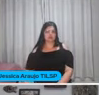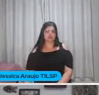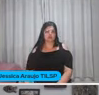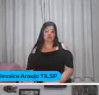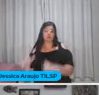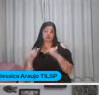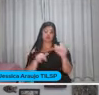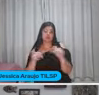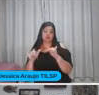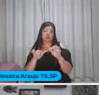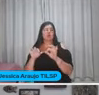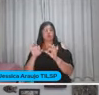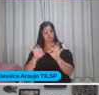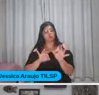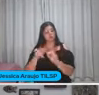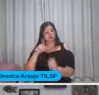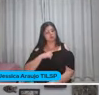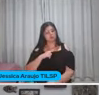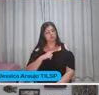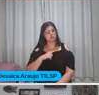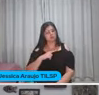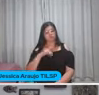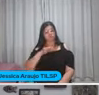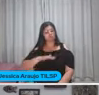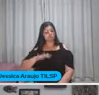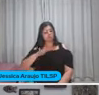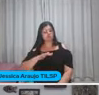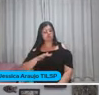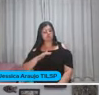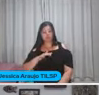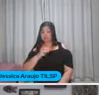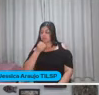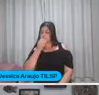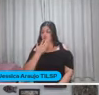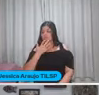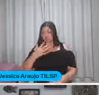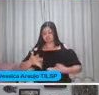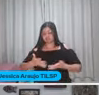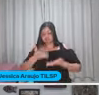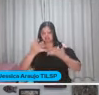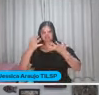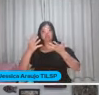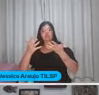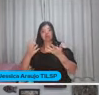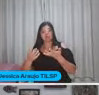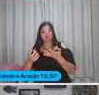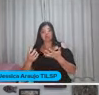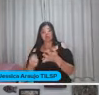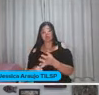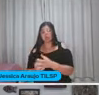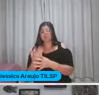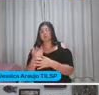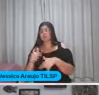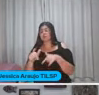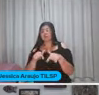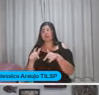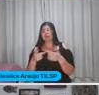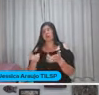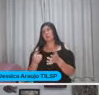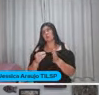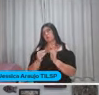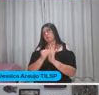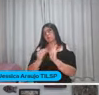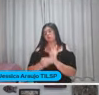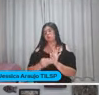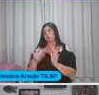o trabalho com projetos tem Porque ele é um espaço muito fértil Para se trabalhar muito mais Que conteúdos de ciências